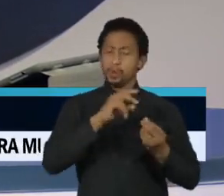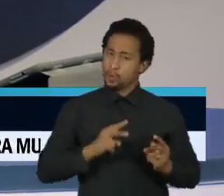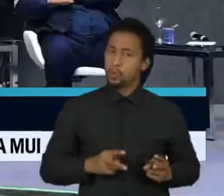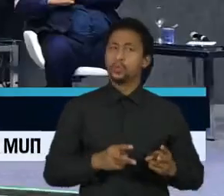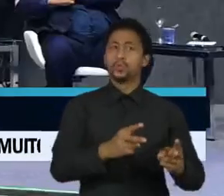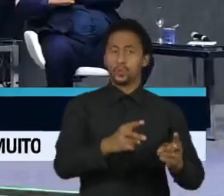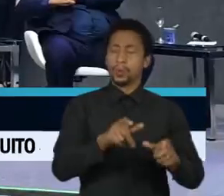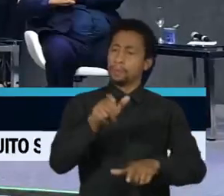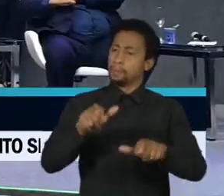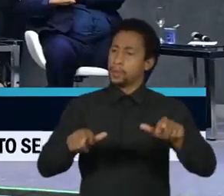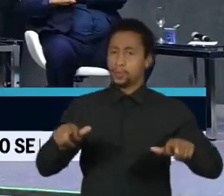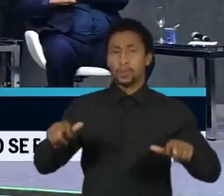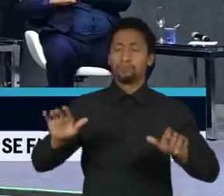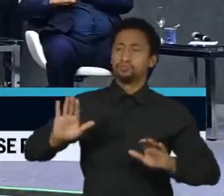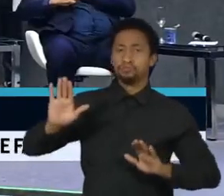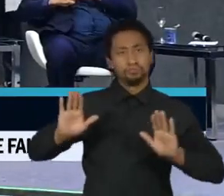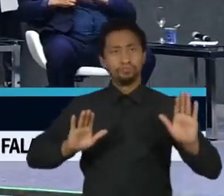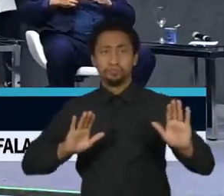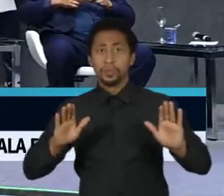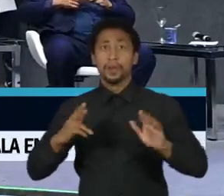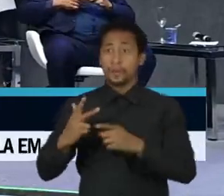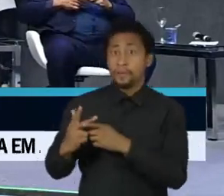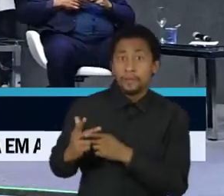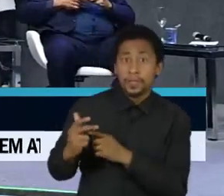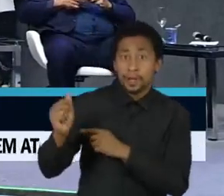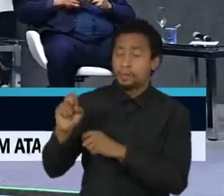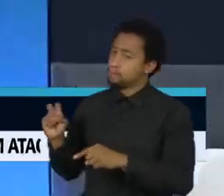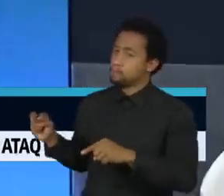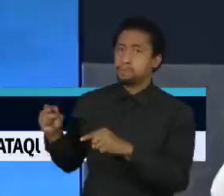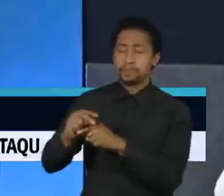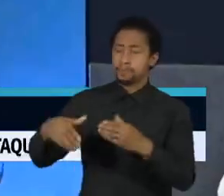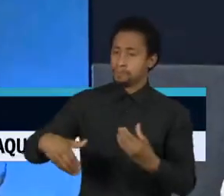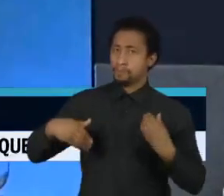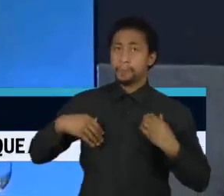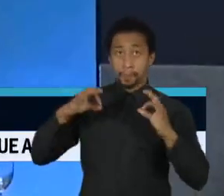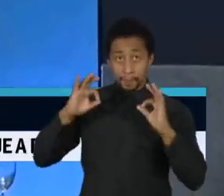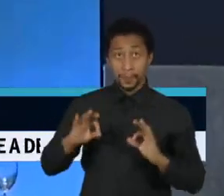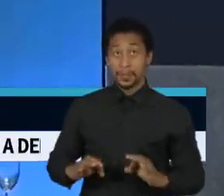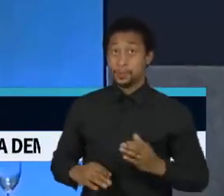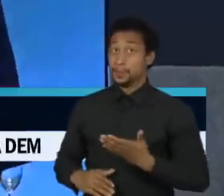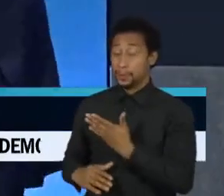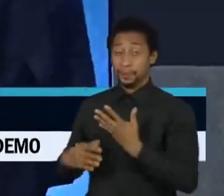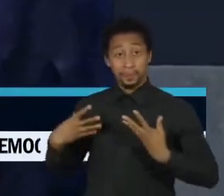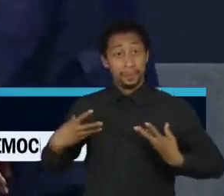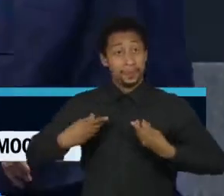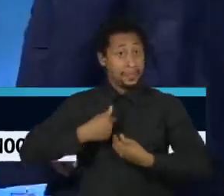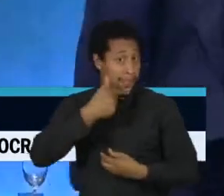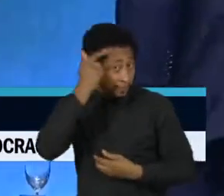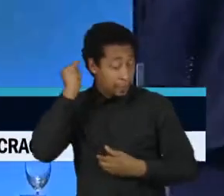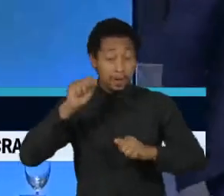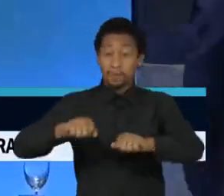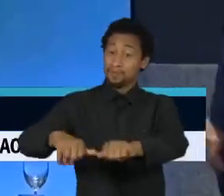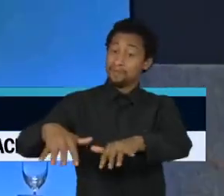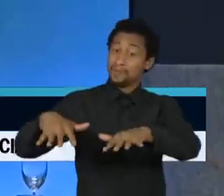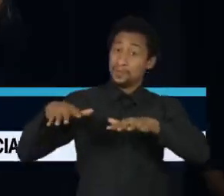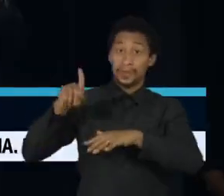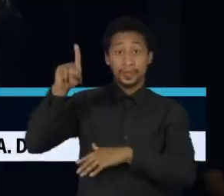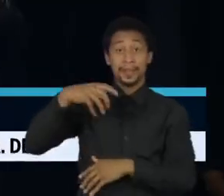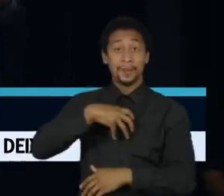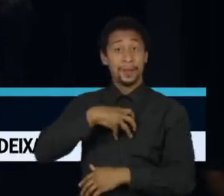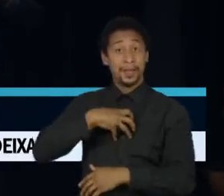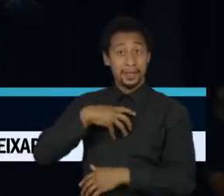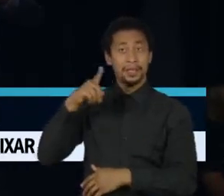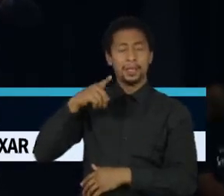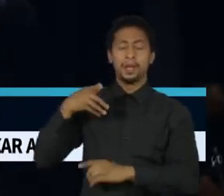República. Moraes participou do último dia do Congresso Brasileiro de Magistrados, realizado em Salvador, na Bahia. Ao